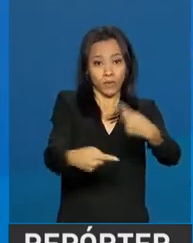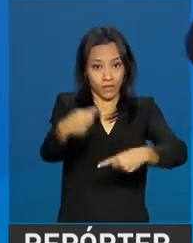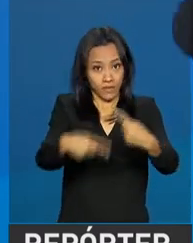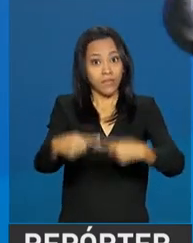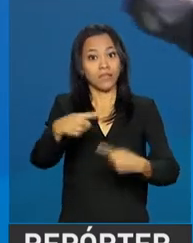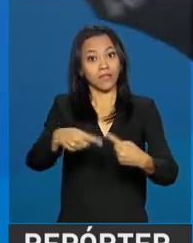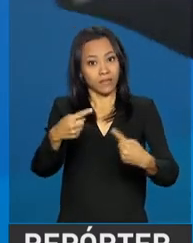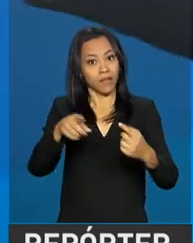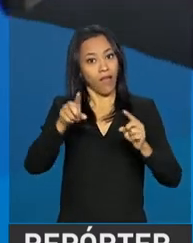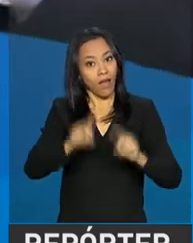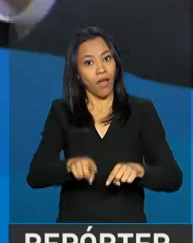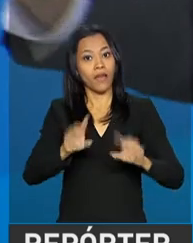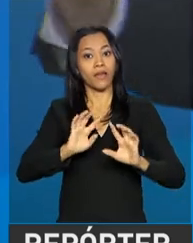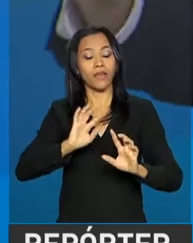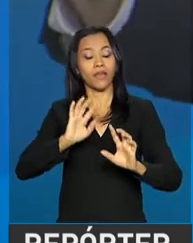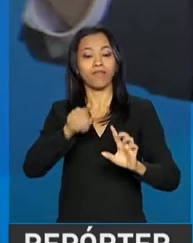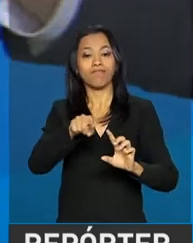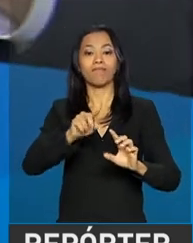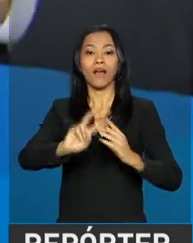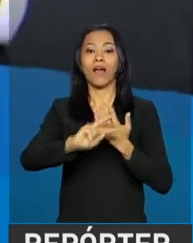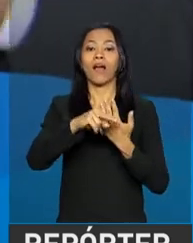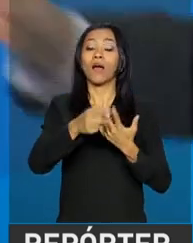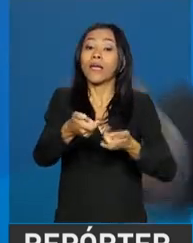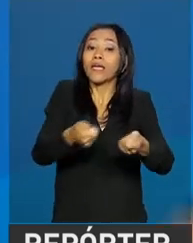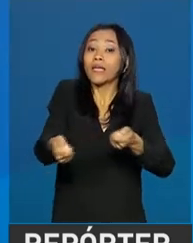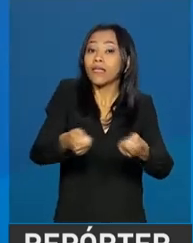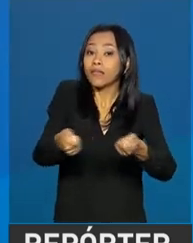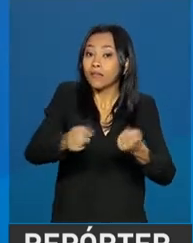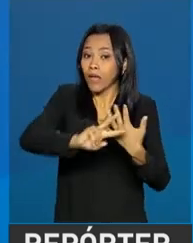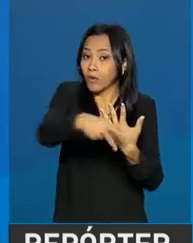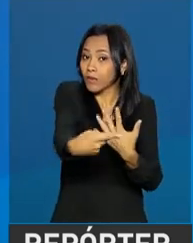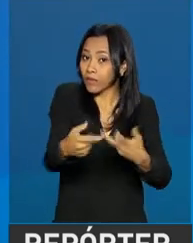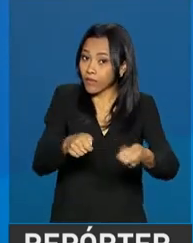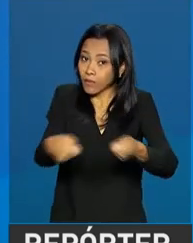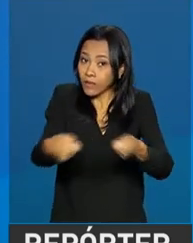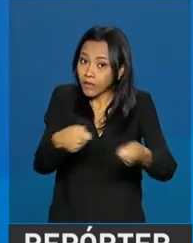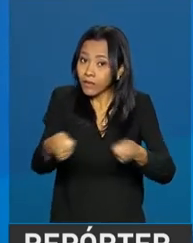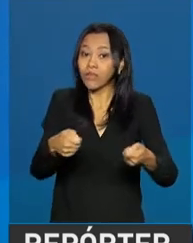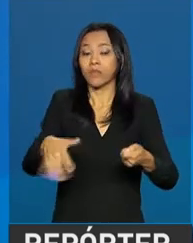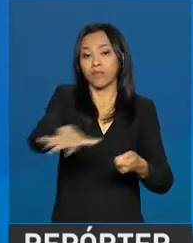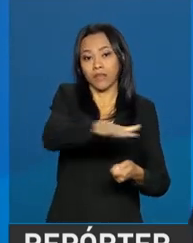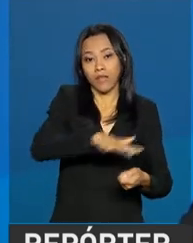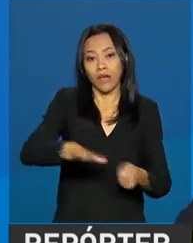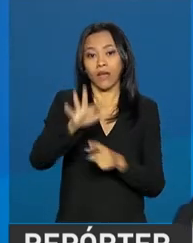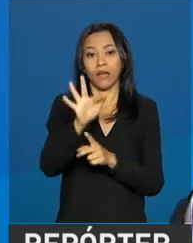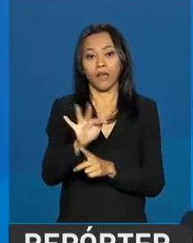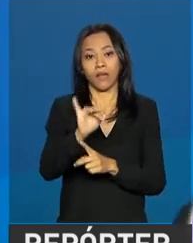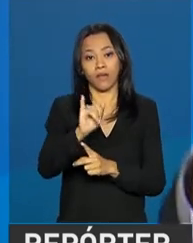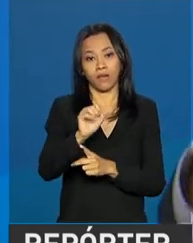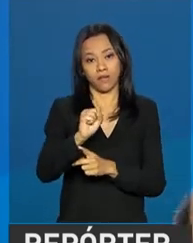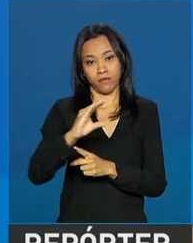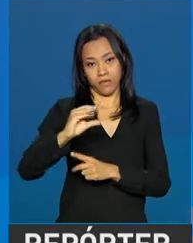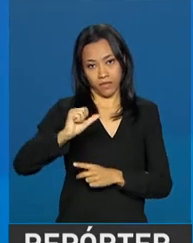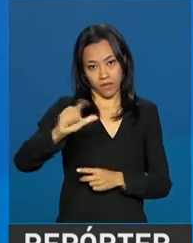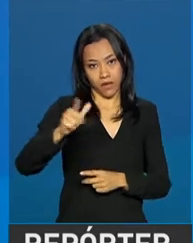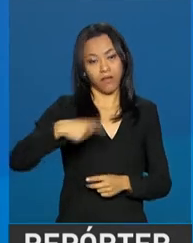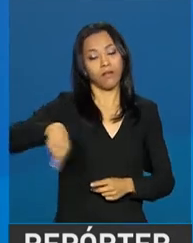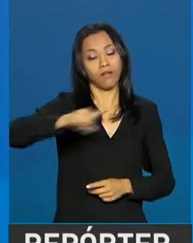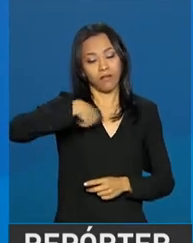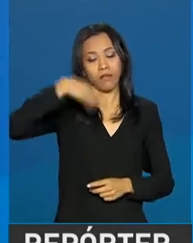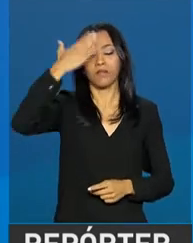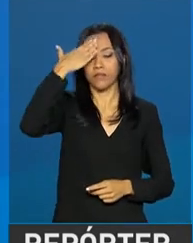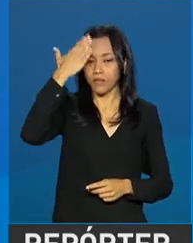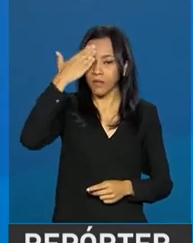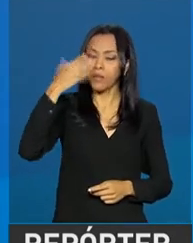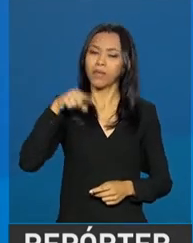análise, a um equilíbrio fiscal, a sustentabilidade da dívida pública no futuro. E para isso, sabemos todos, é fundamental